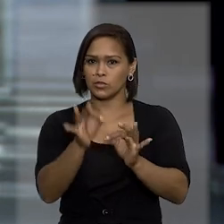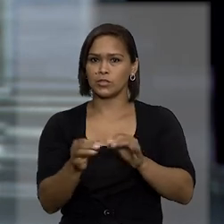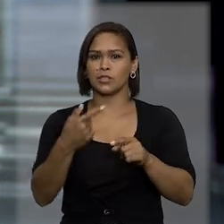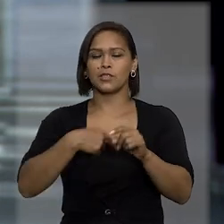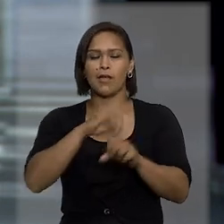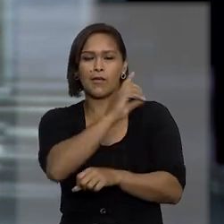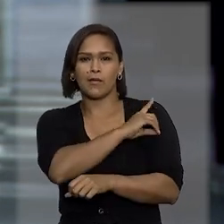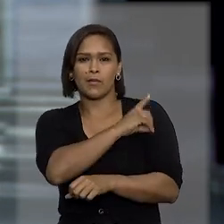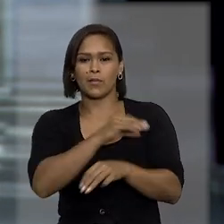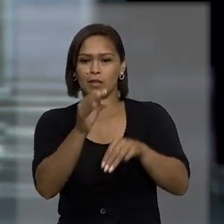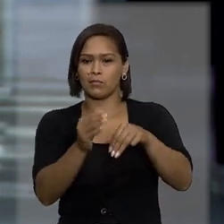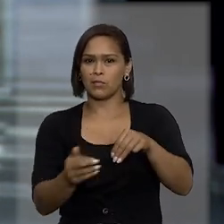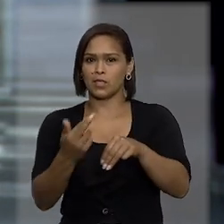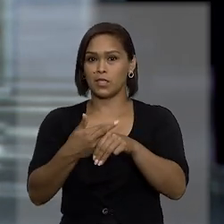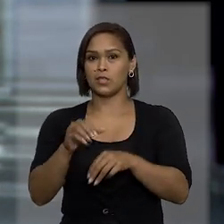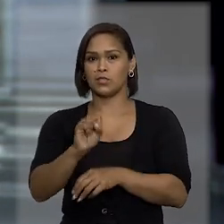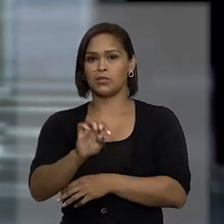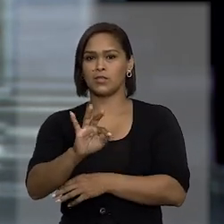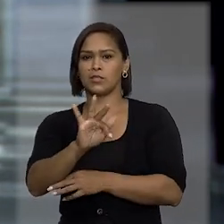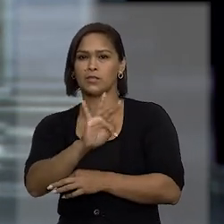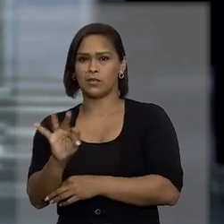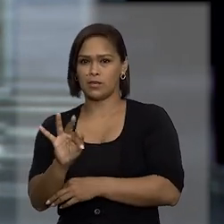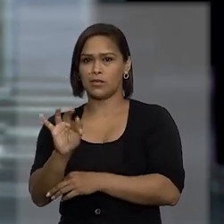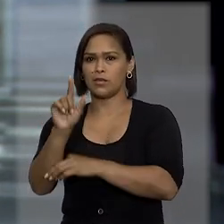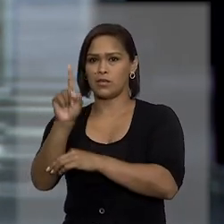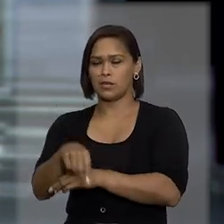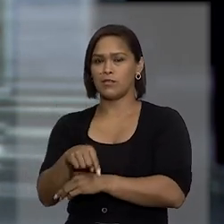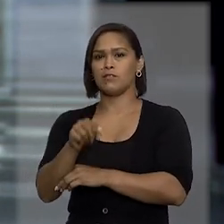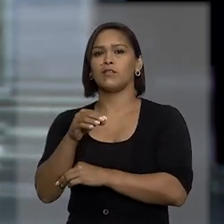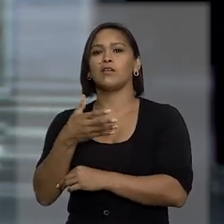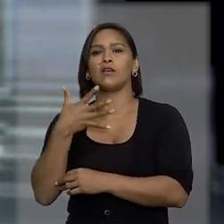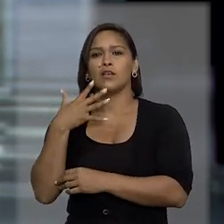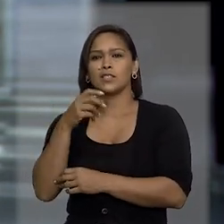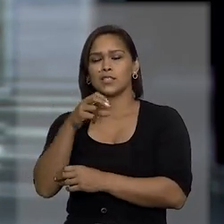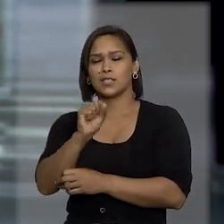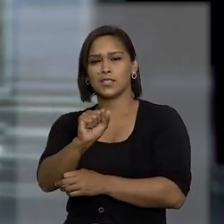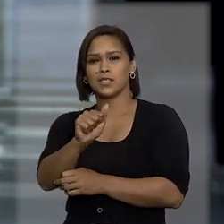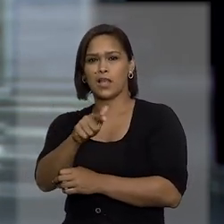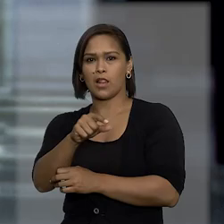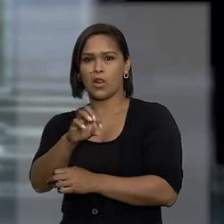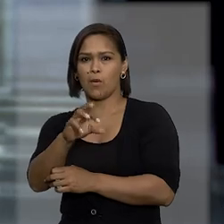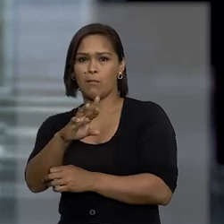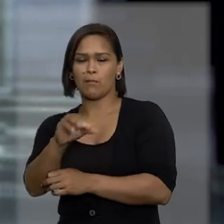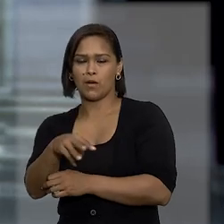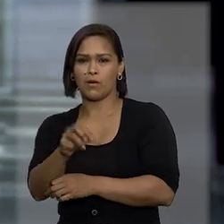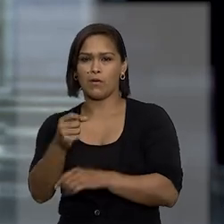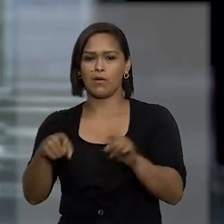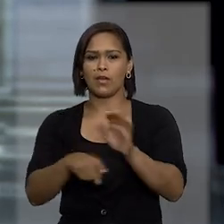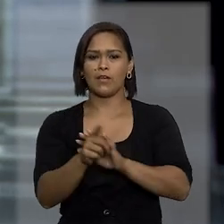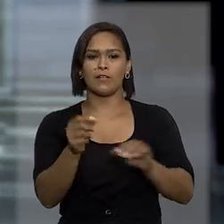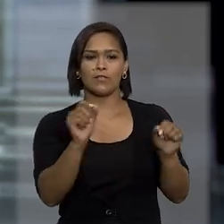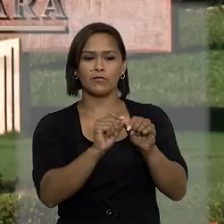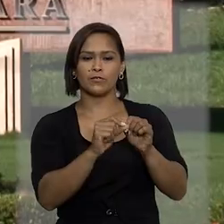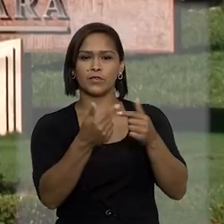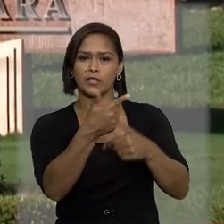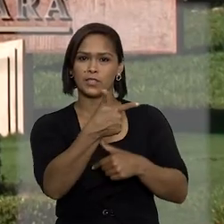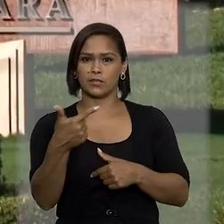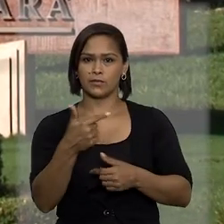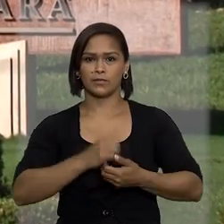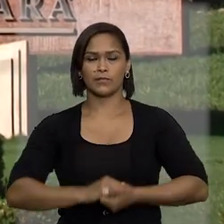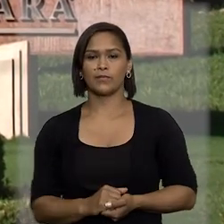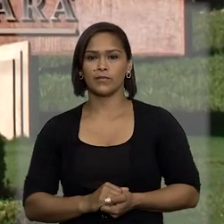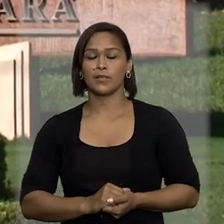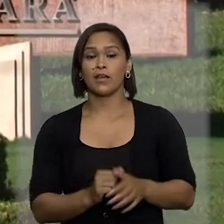dirigido pelo ministro do Superior Tribunal de Justiça, Luiz Felipe Salomão, realizaram este segundo censo. A